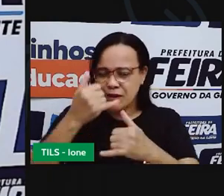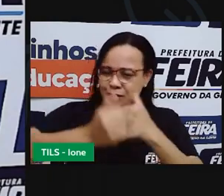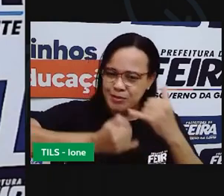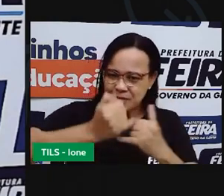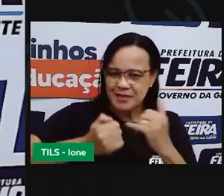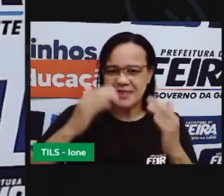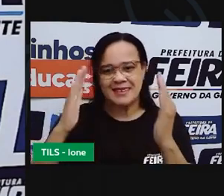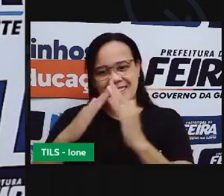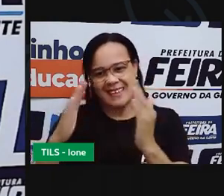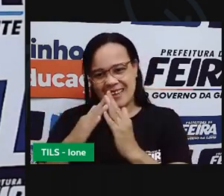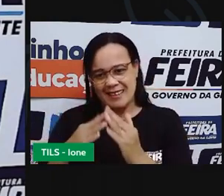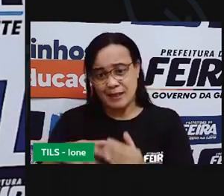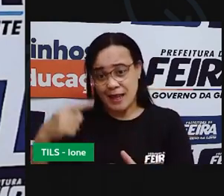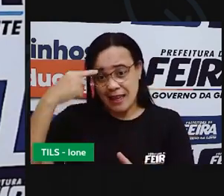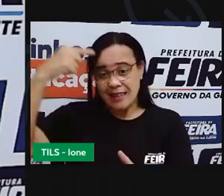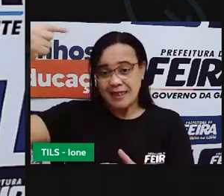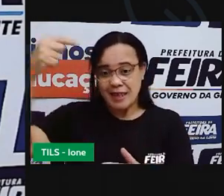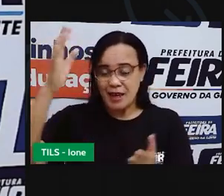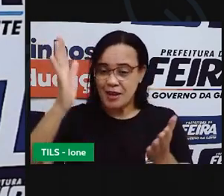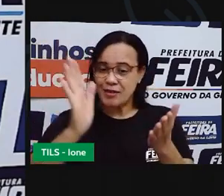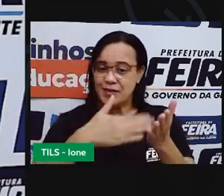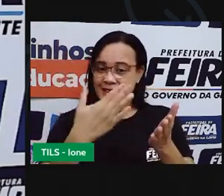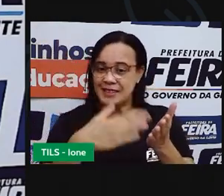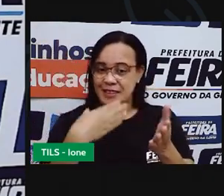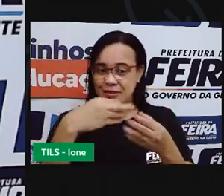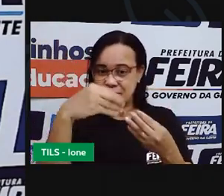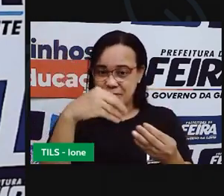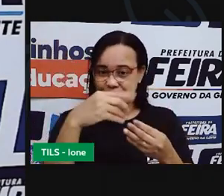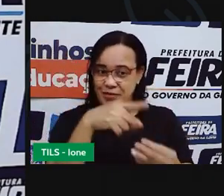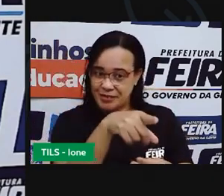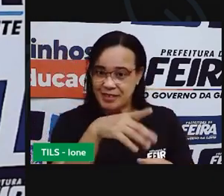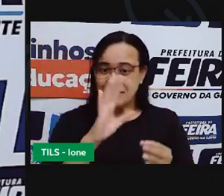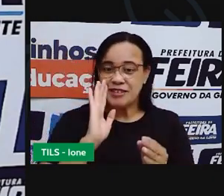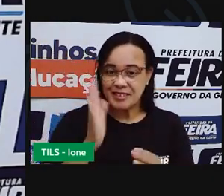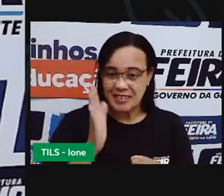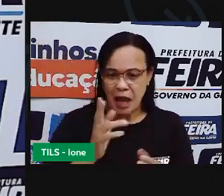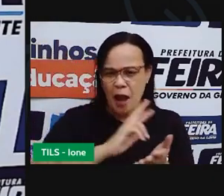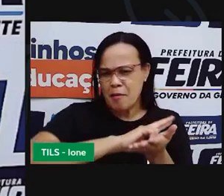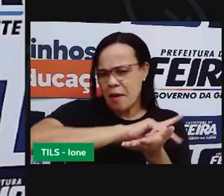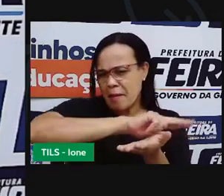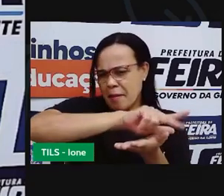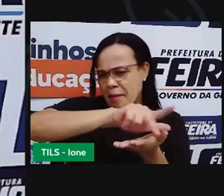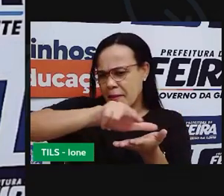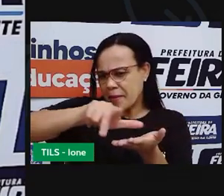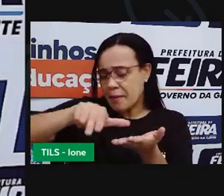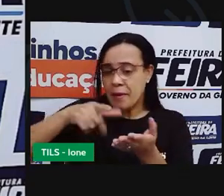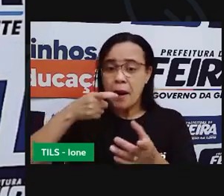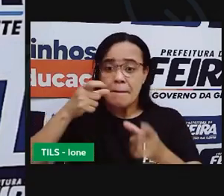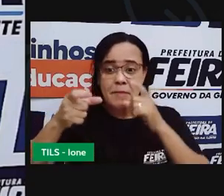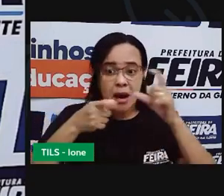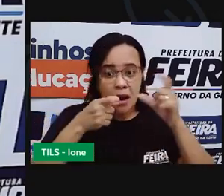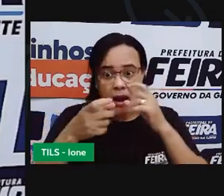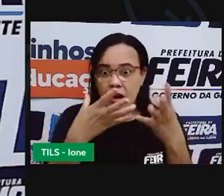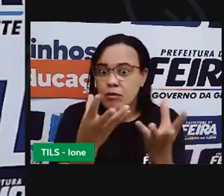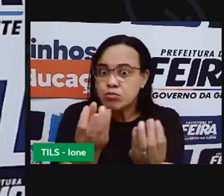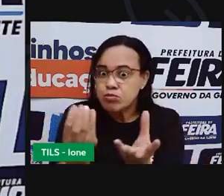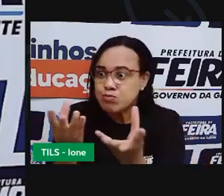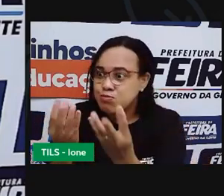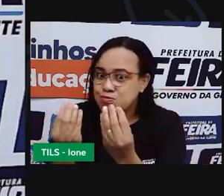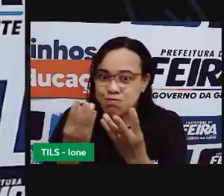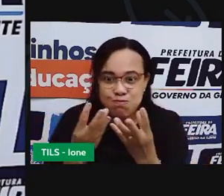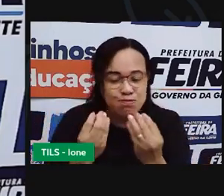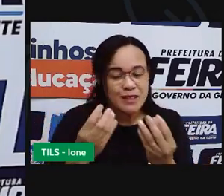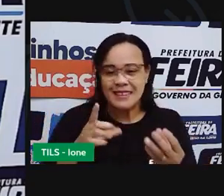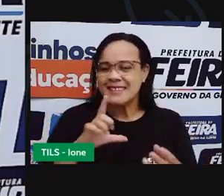lendo aqui nesse livro que eu mostrei, o ABC do trava-língua, que tem diversos trava-línguas pra você se